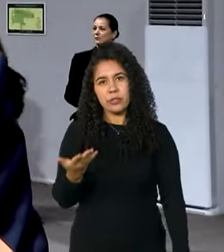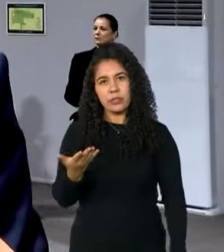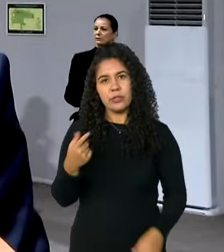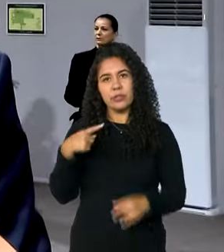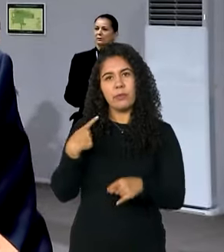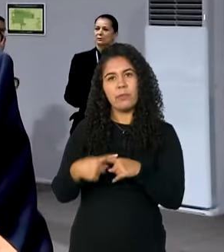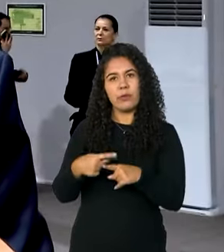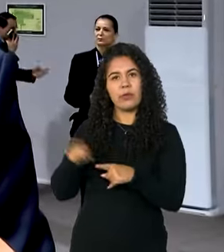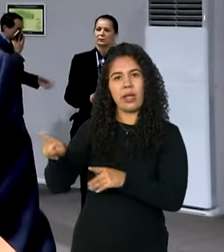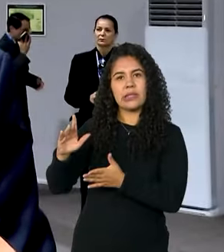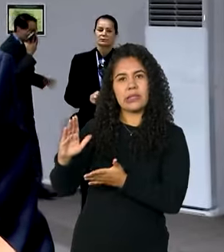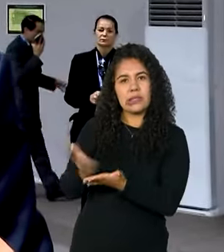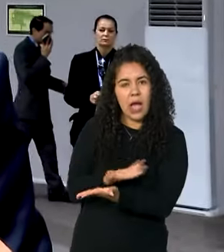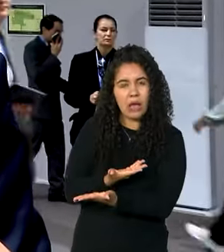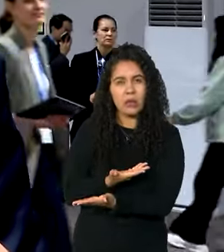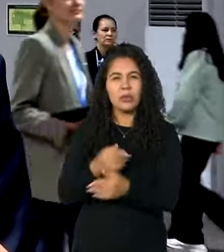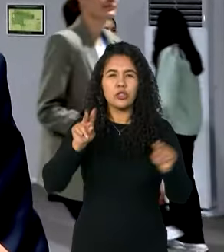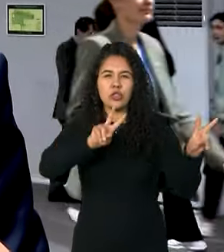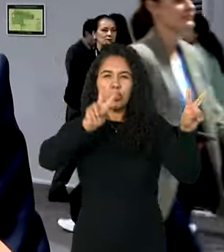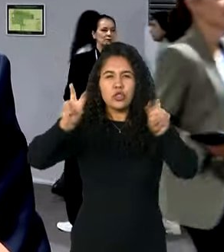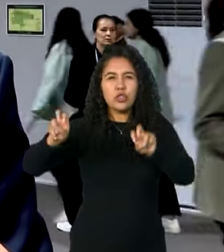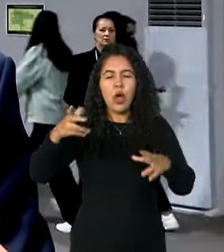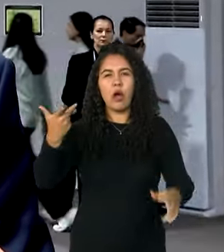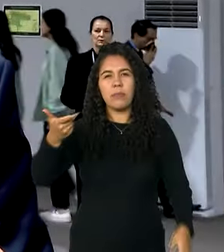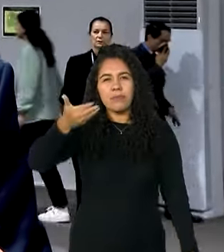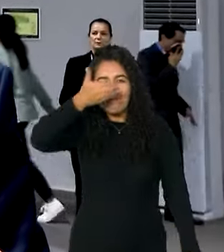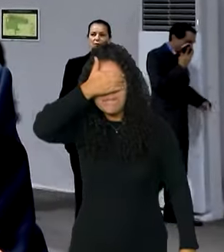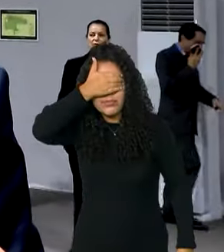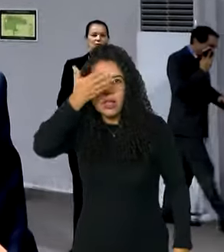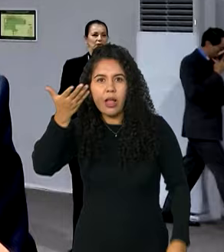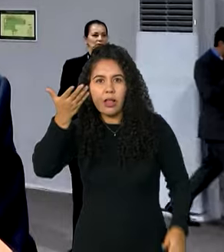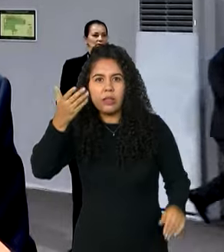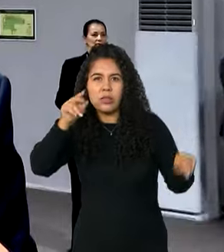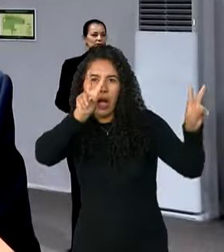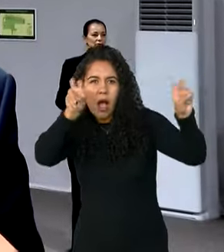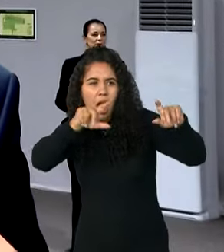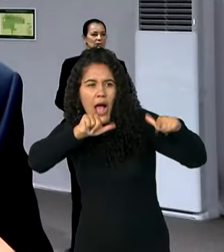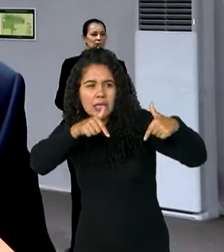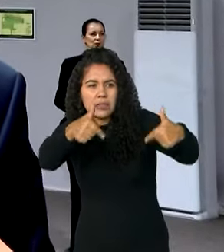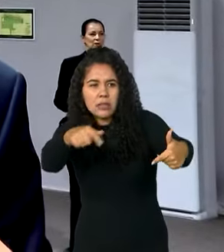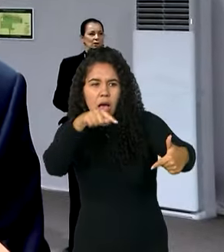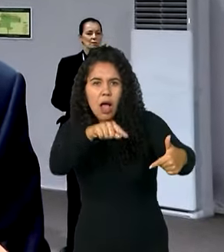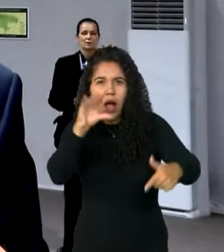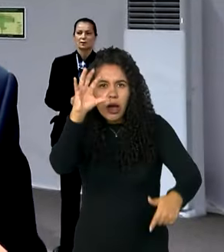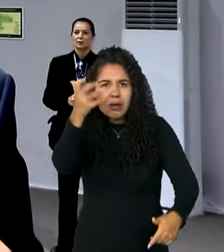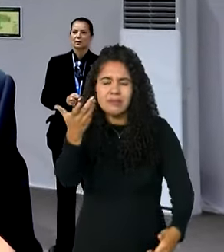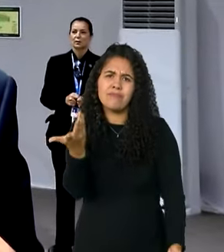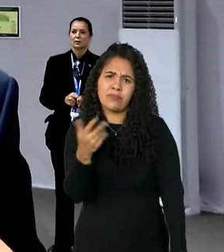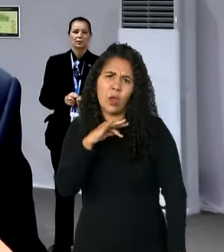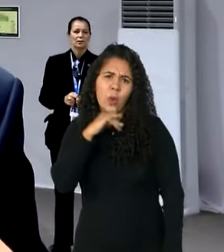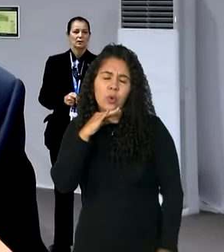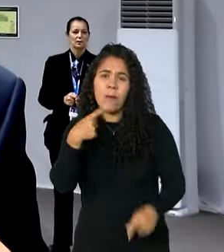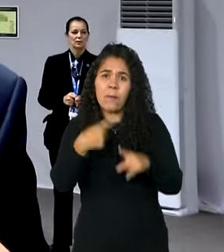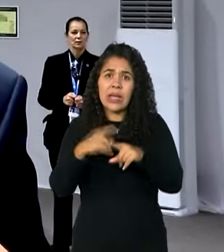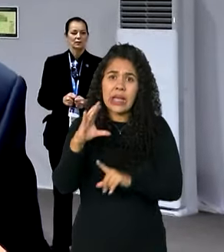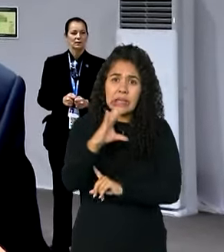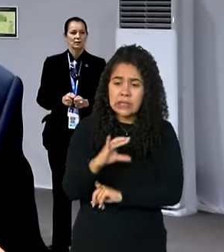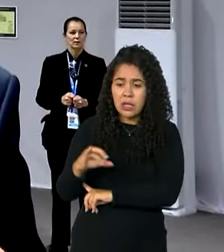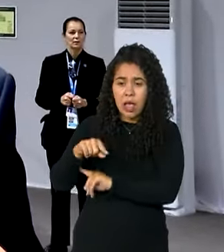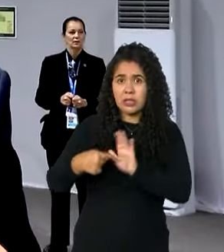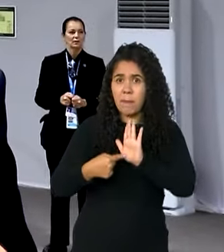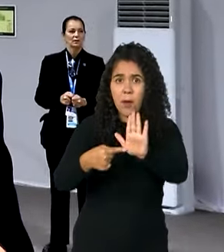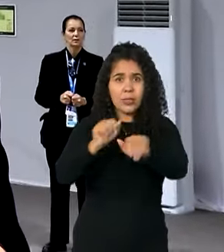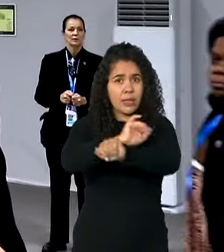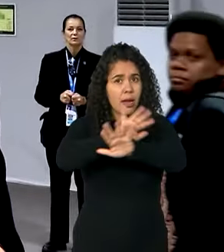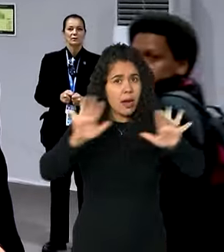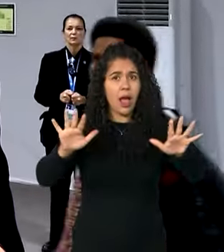negacionismo frente à questão climática é muito ruim. A ciência está aqui para ajudar a humanidade.